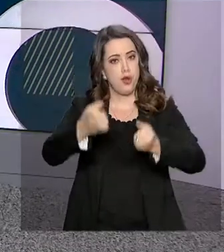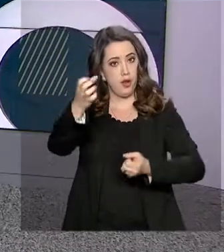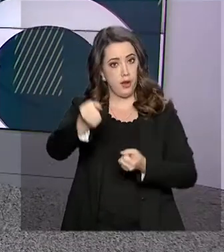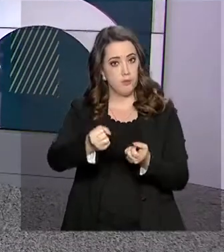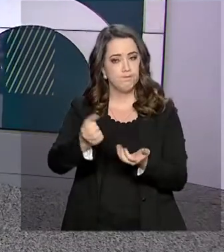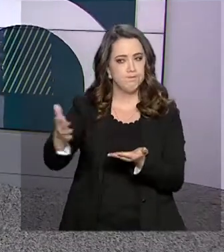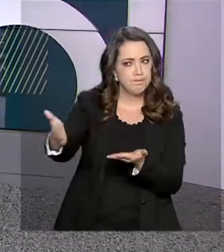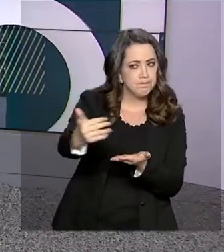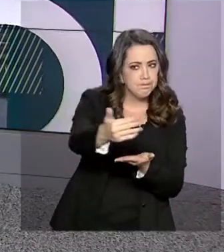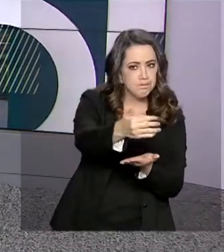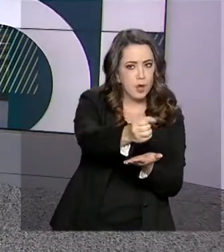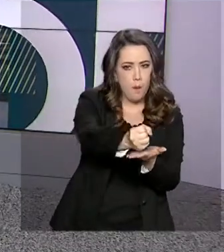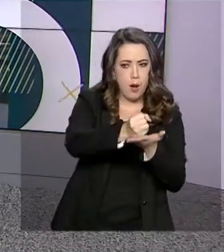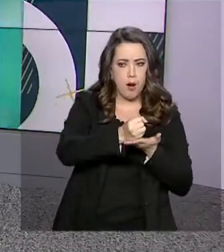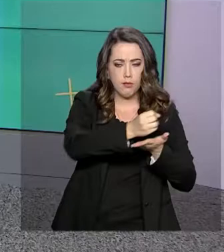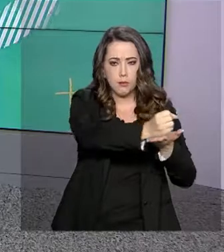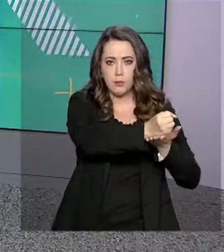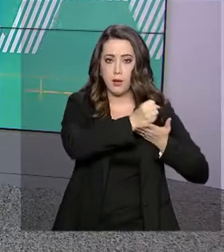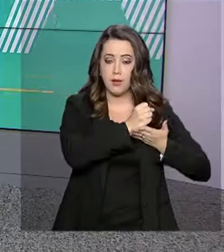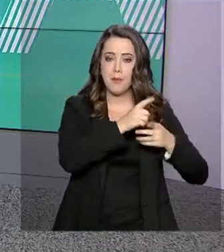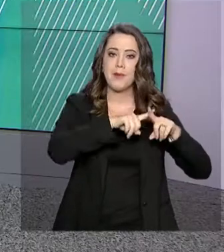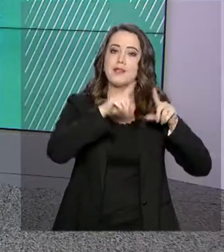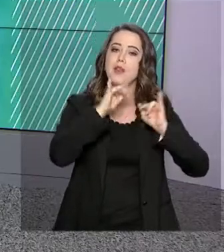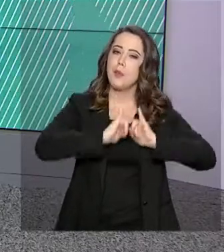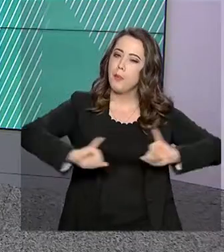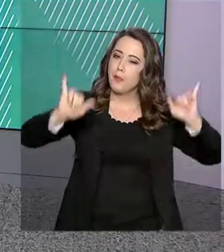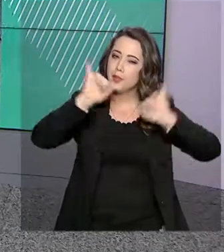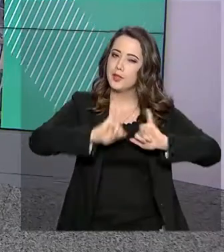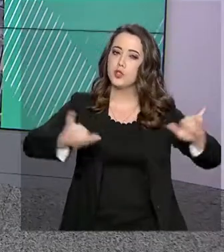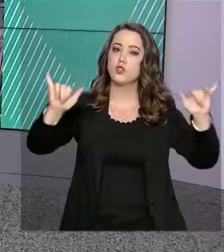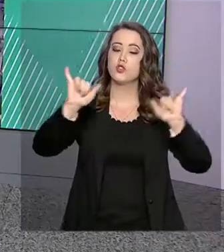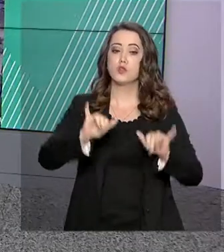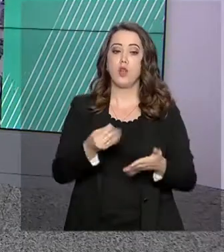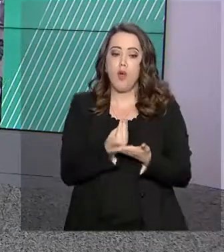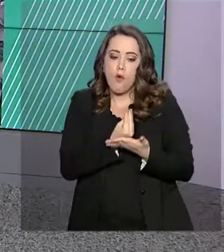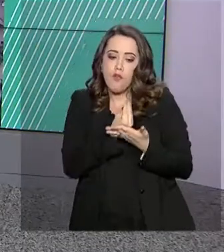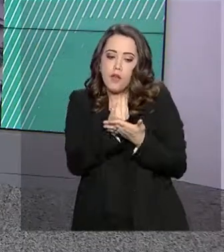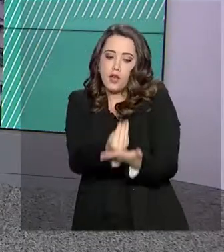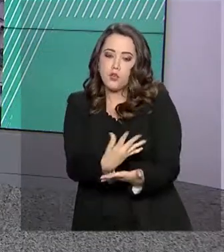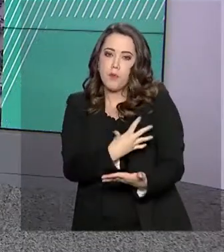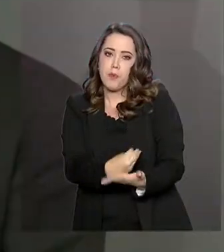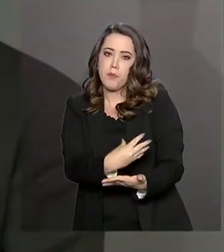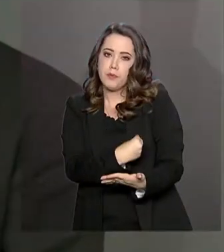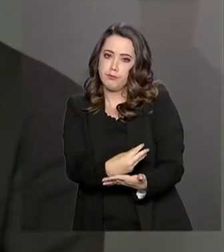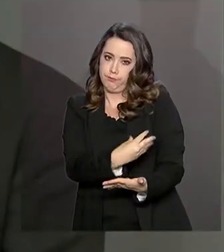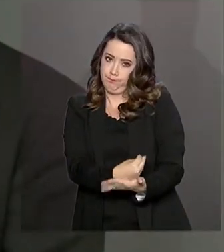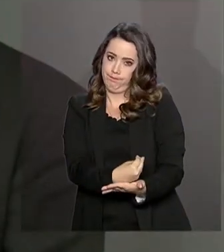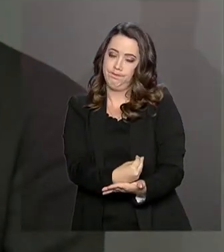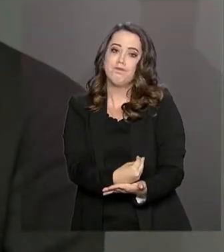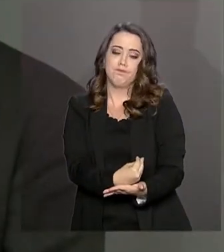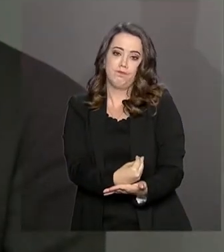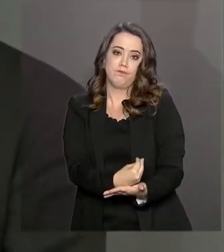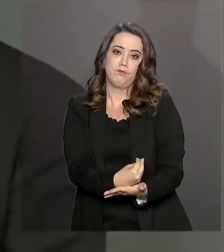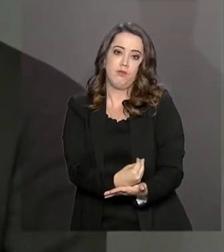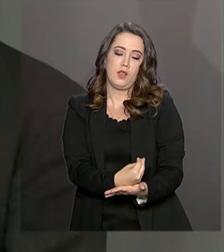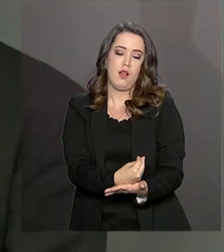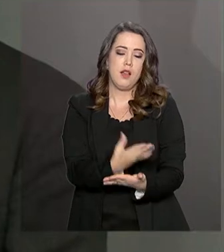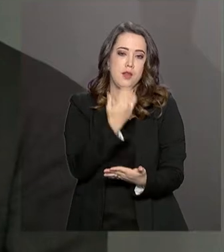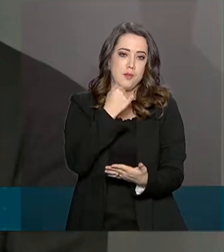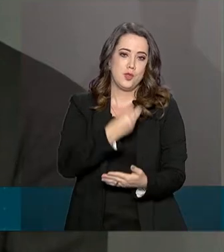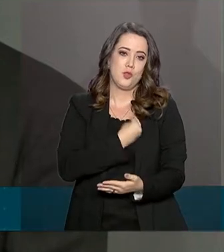população ajudar a divulgar a campanha Doe Leite Materno, Alimente a Vida. São campanhas